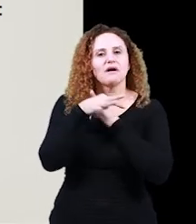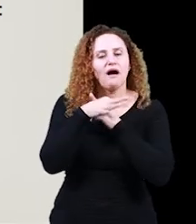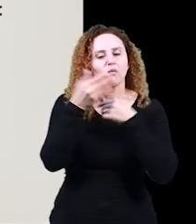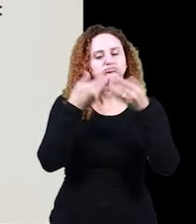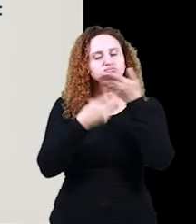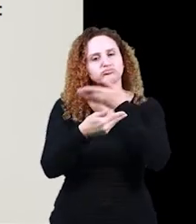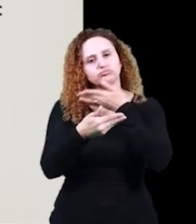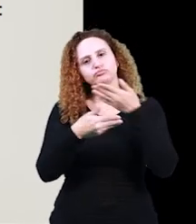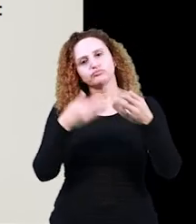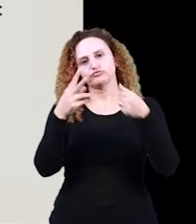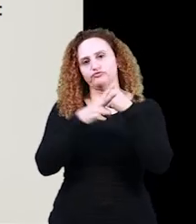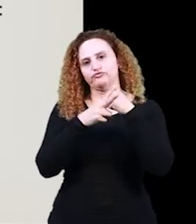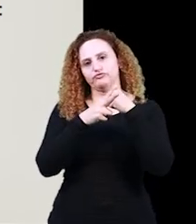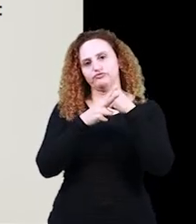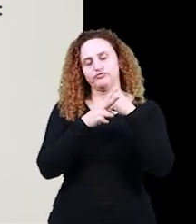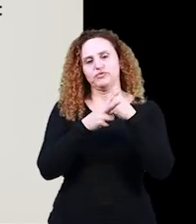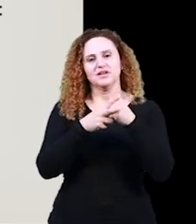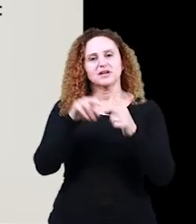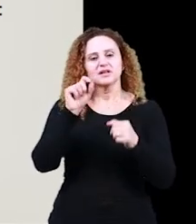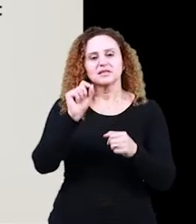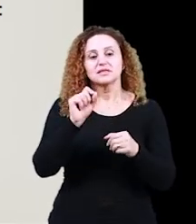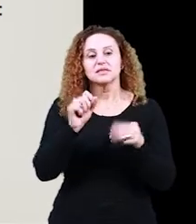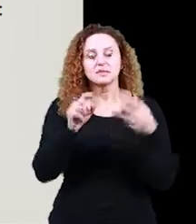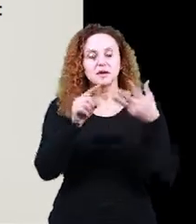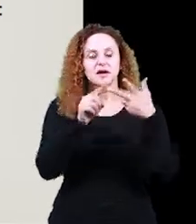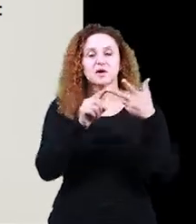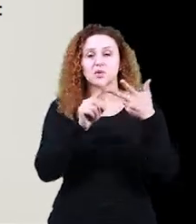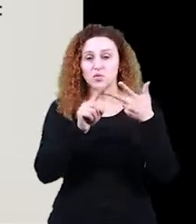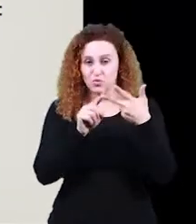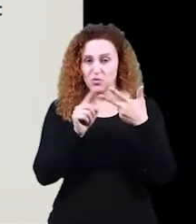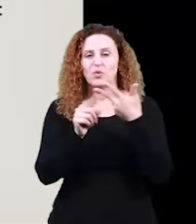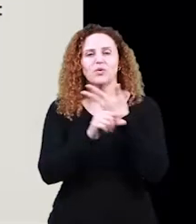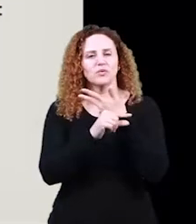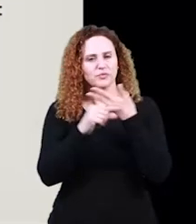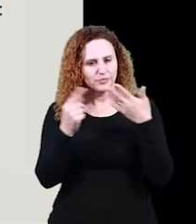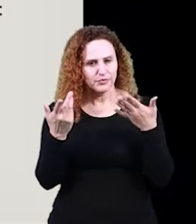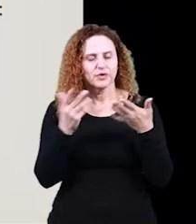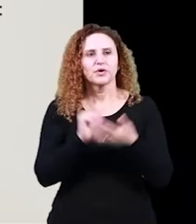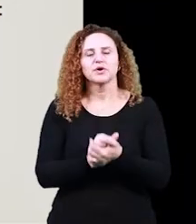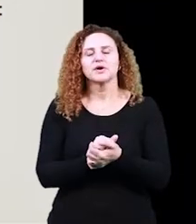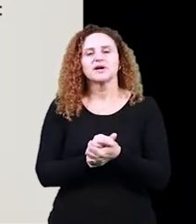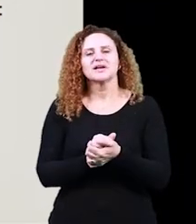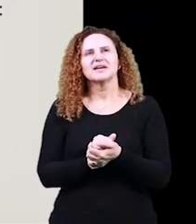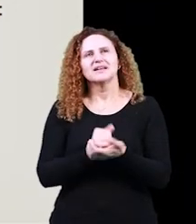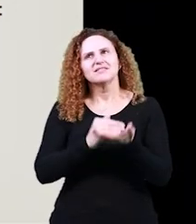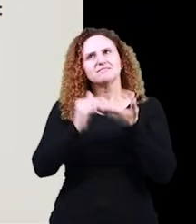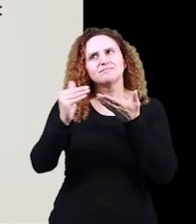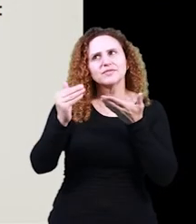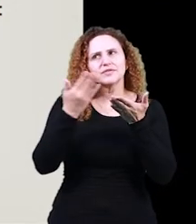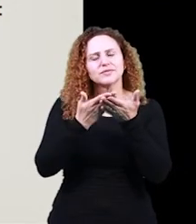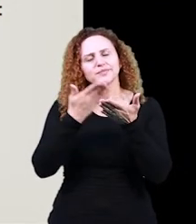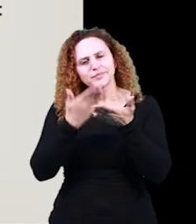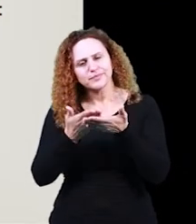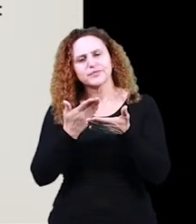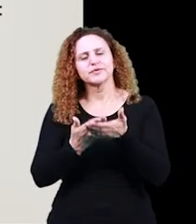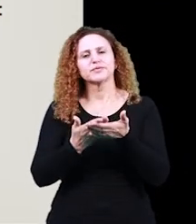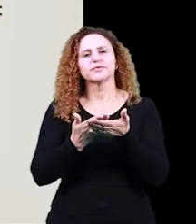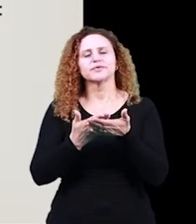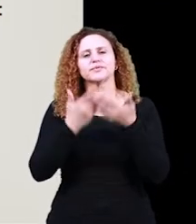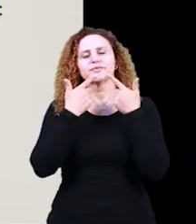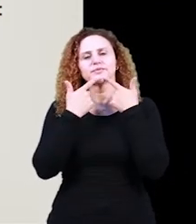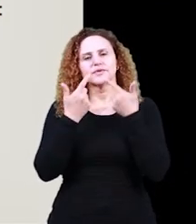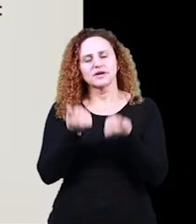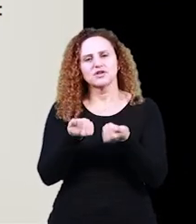verbal. No mesmo sentido, o Jacobson defendia que o ponto de partida do estudo dos estudos